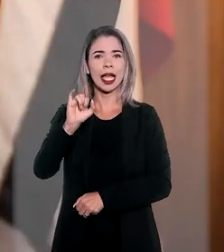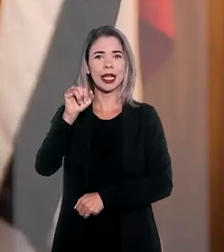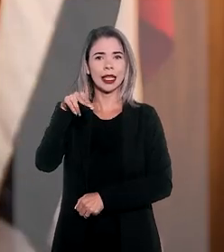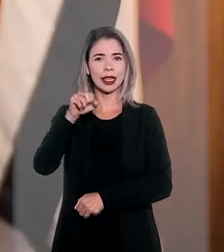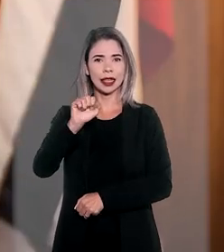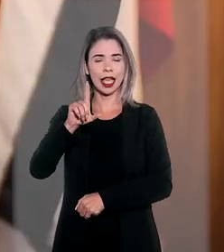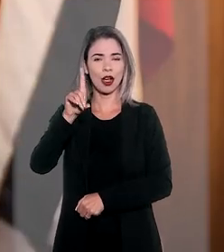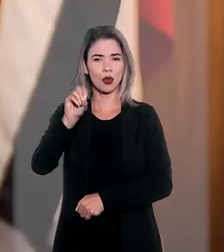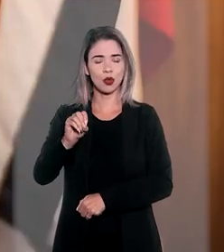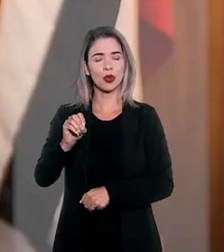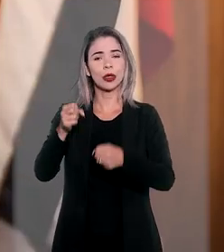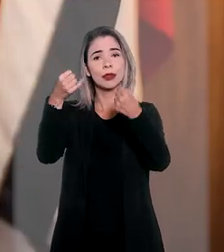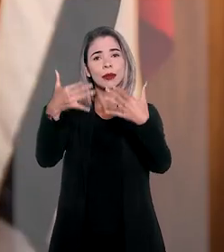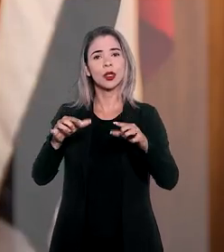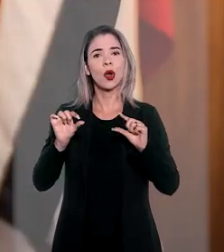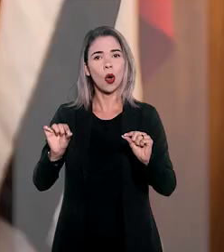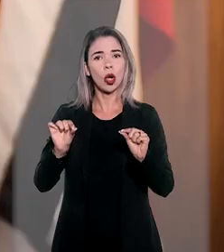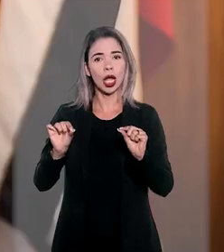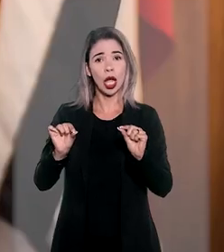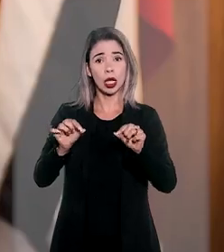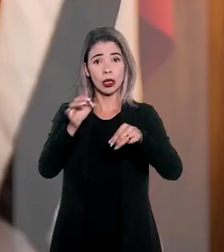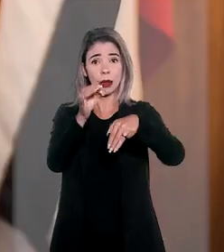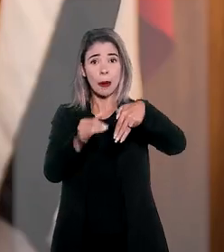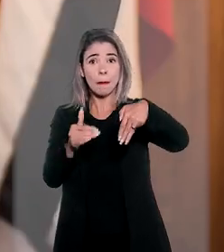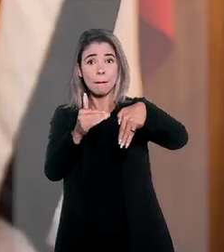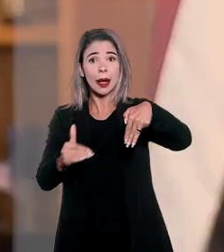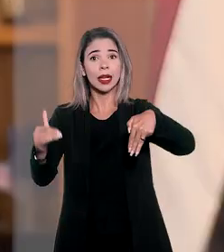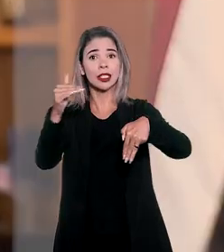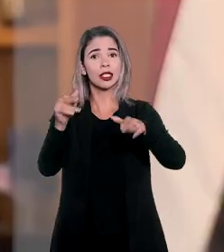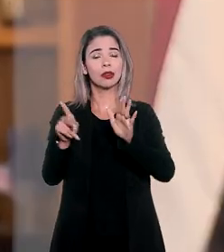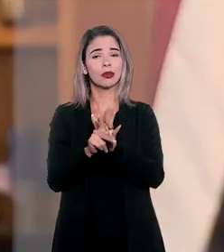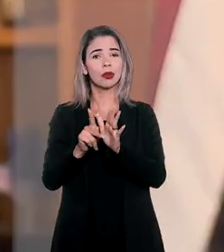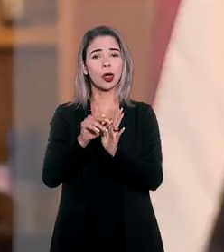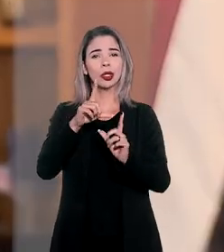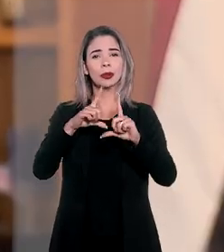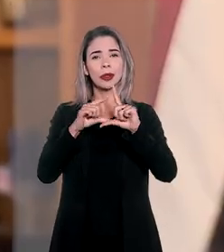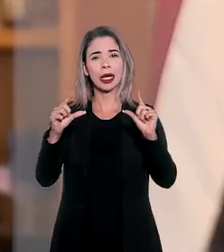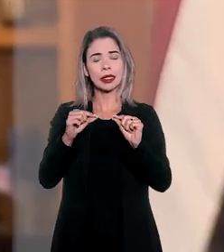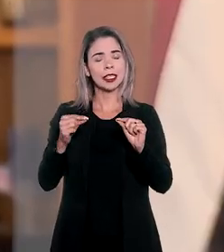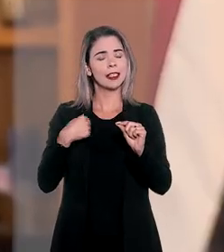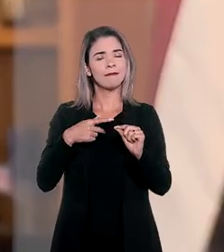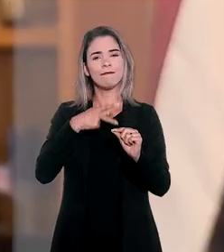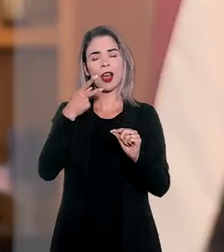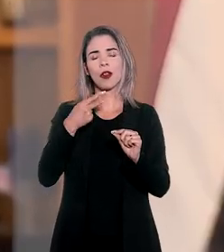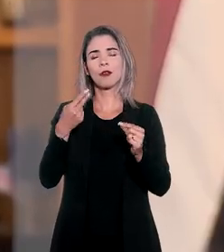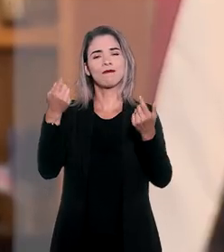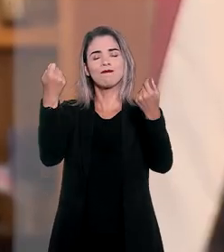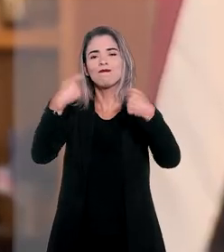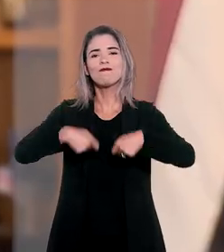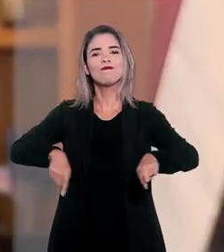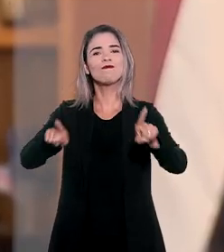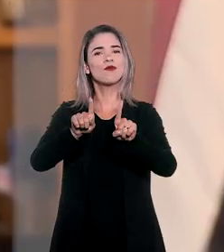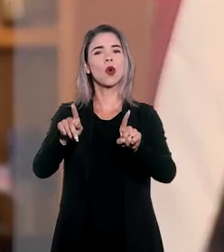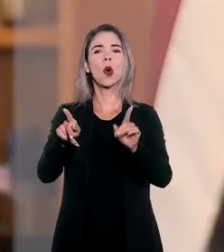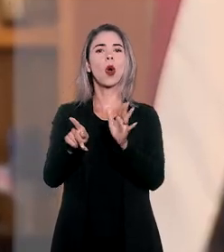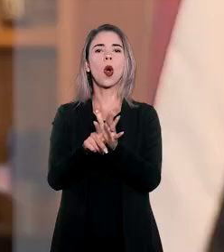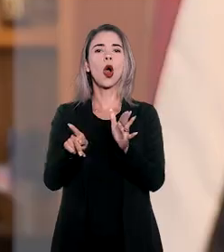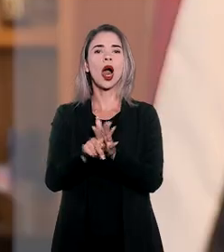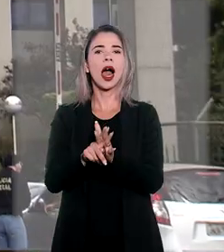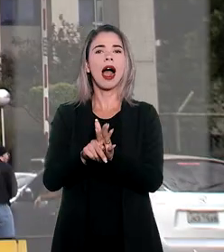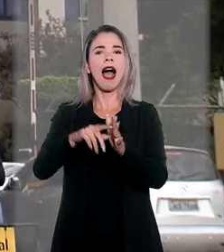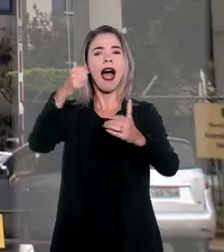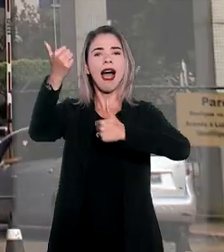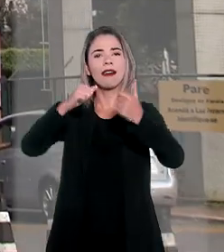da Fonseca destacou que o próprio magistrado de Brasília declinou da competência para a justiça eleitoral em dois outros